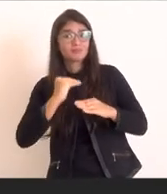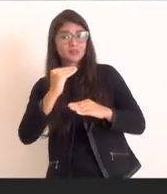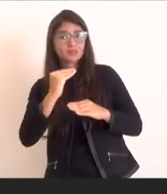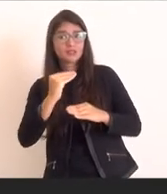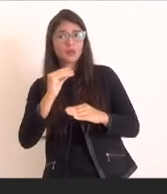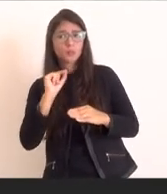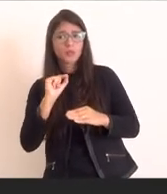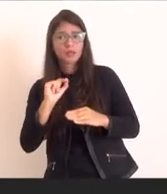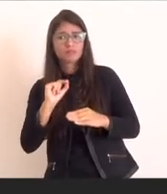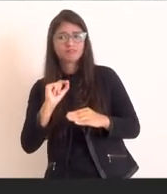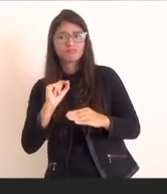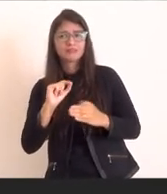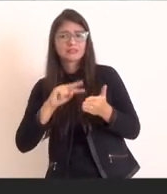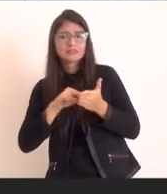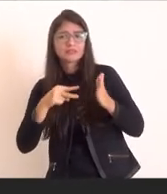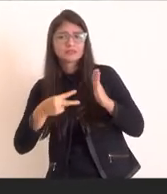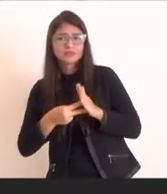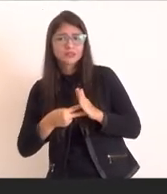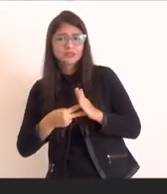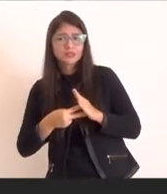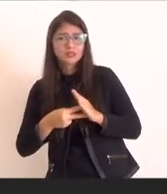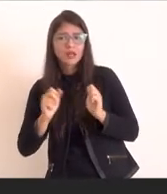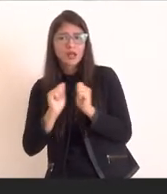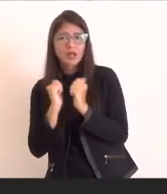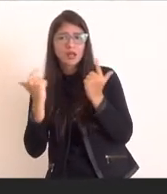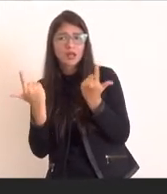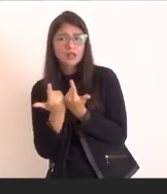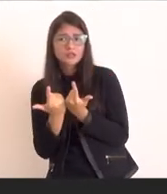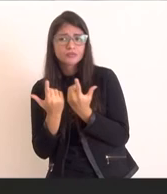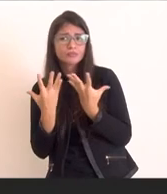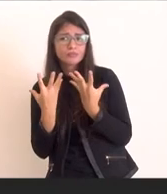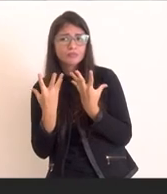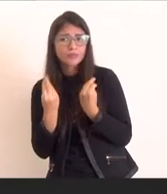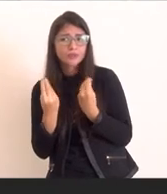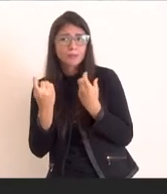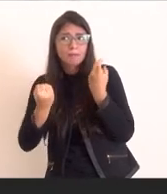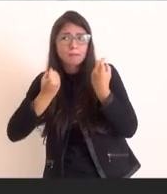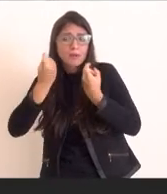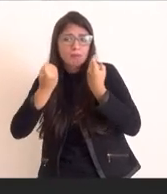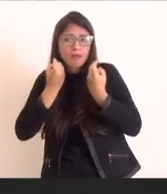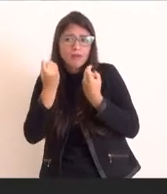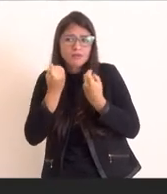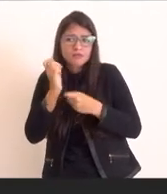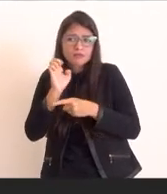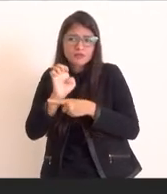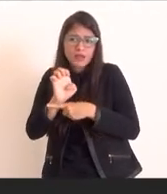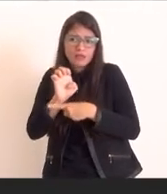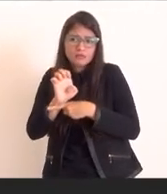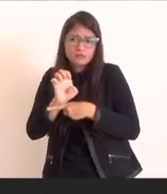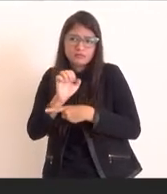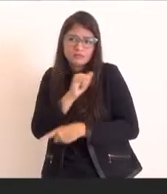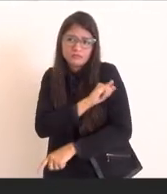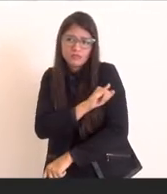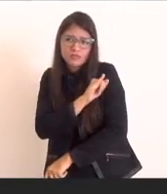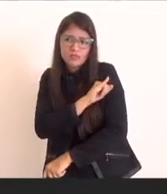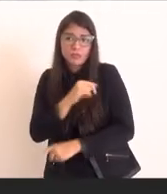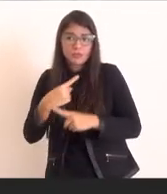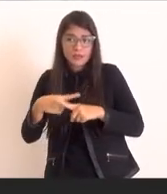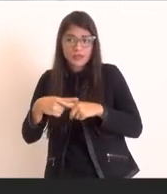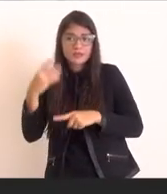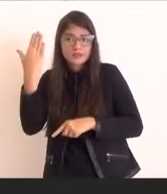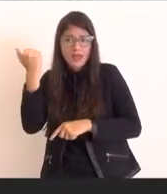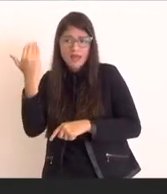do Estado do Rio de Janeiro se preocupa e pensa com o futuro desse Estado, esse Estado que tem passado com sucessivas crises,